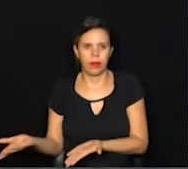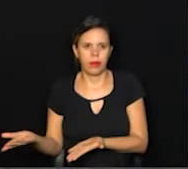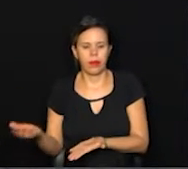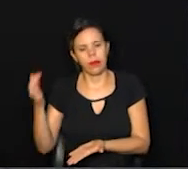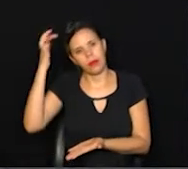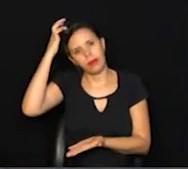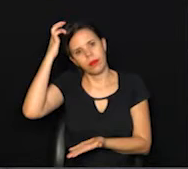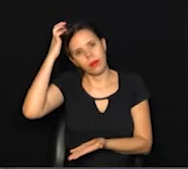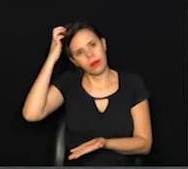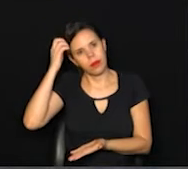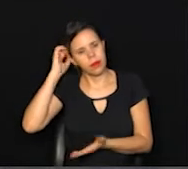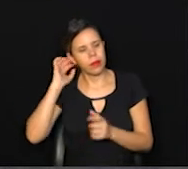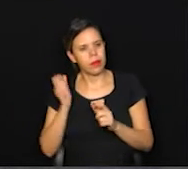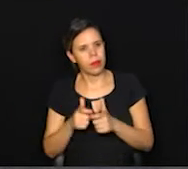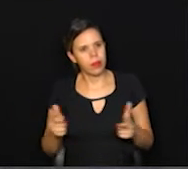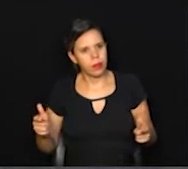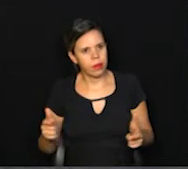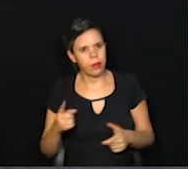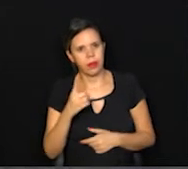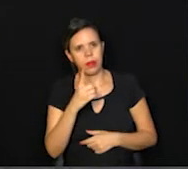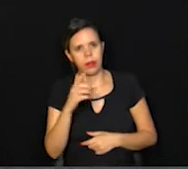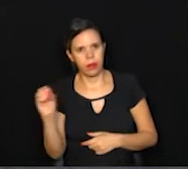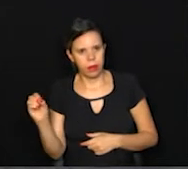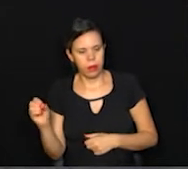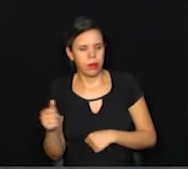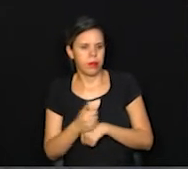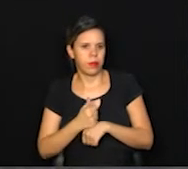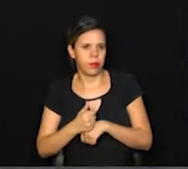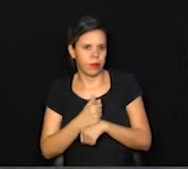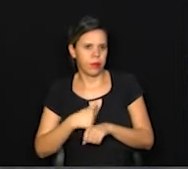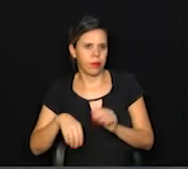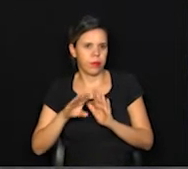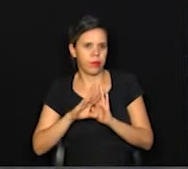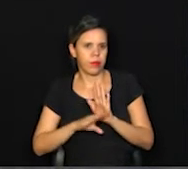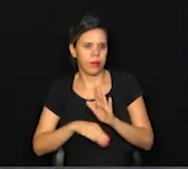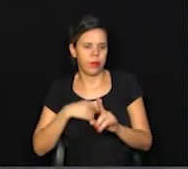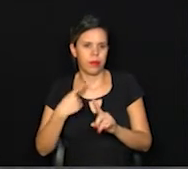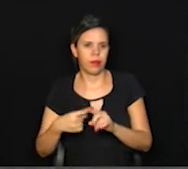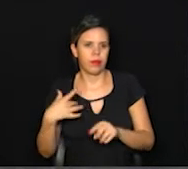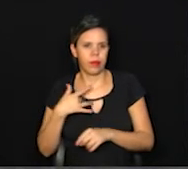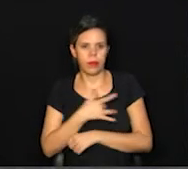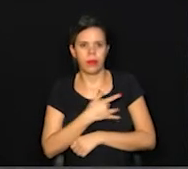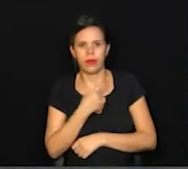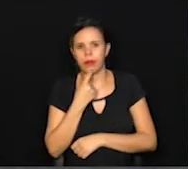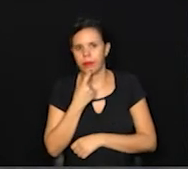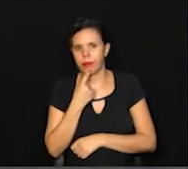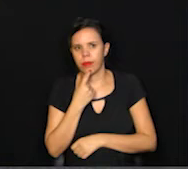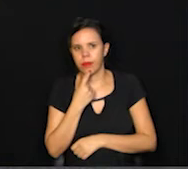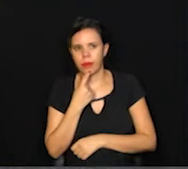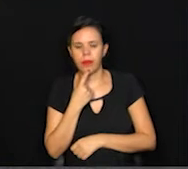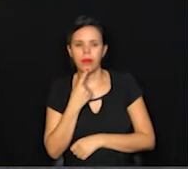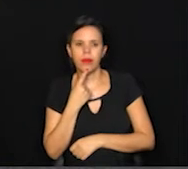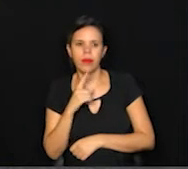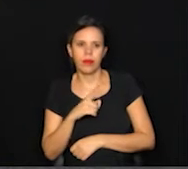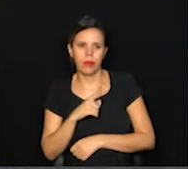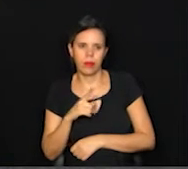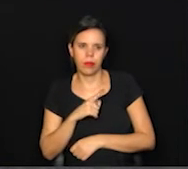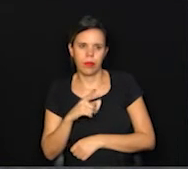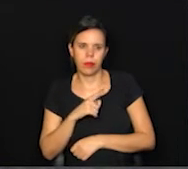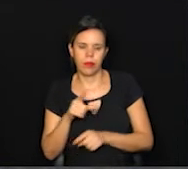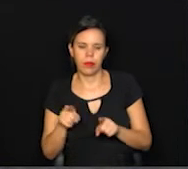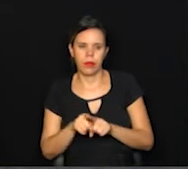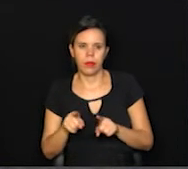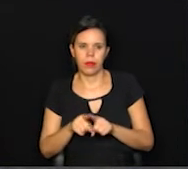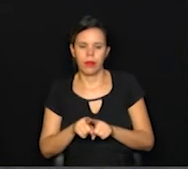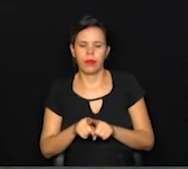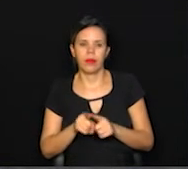ampliamos para 10 categorias do programa Mais Saúde em Campinas. Essas 10 categorias terão também a